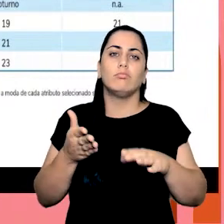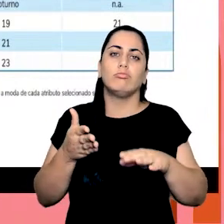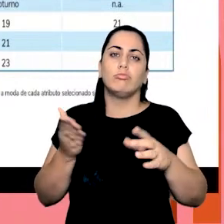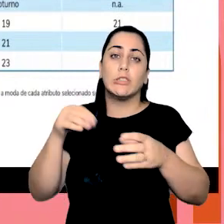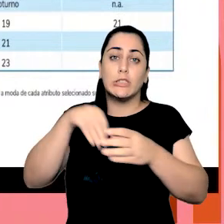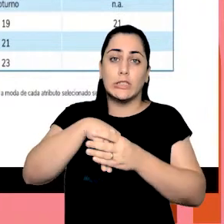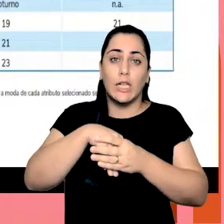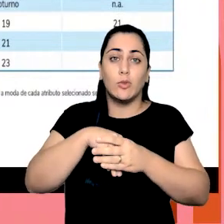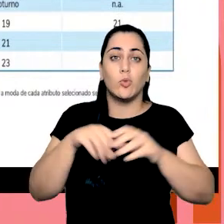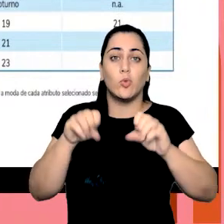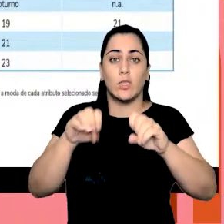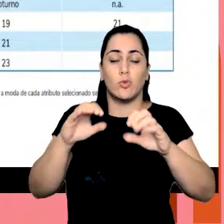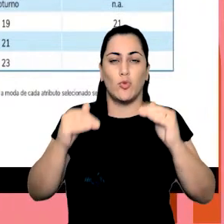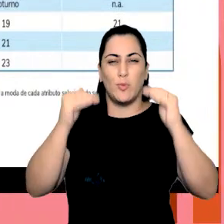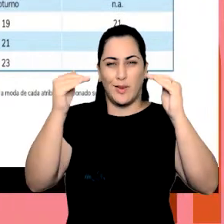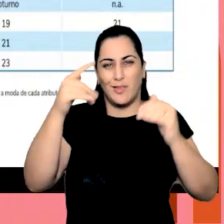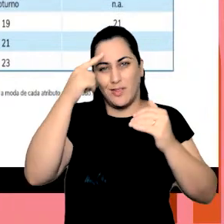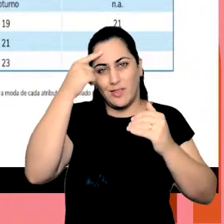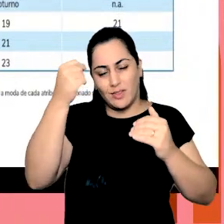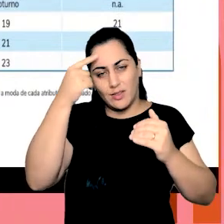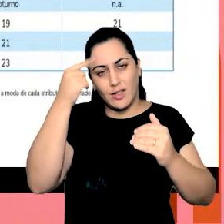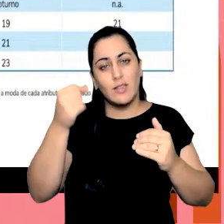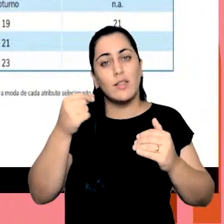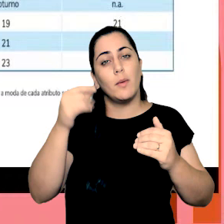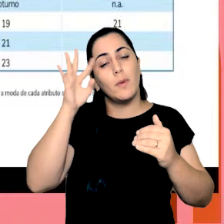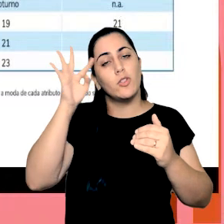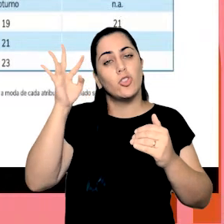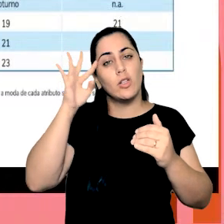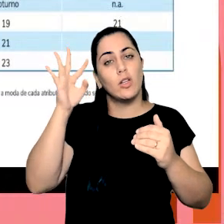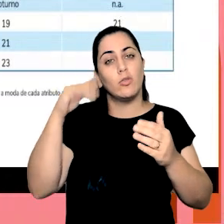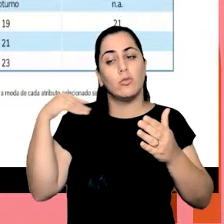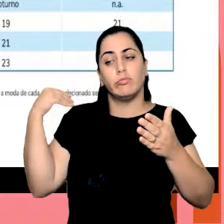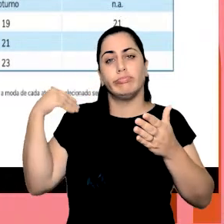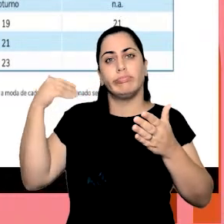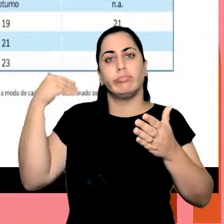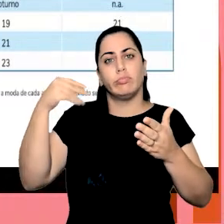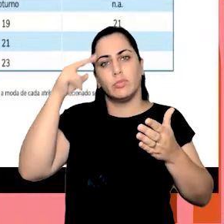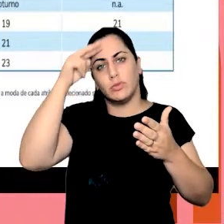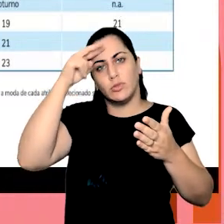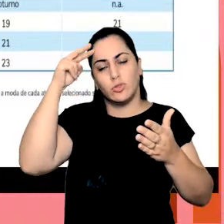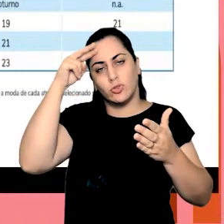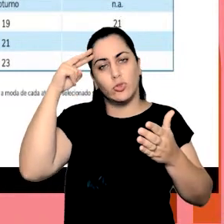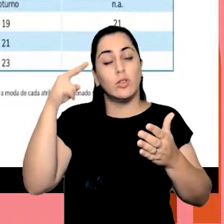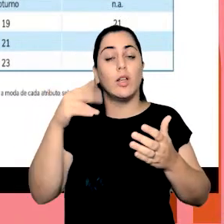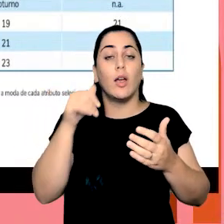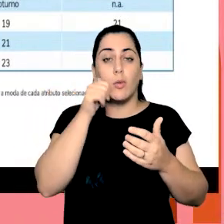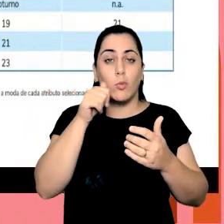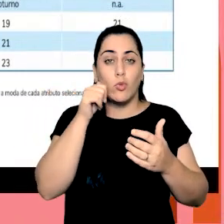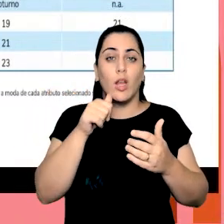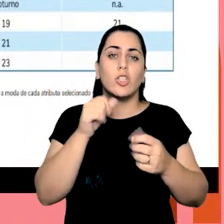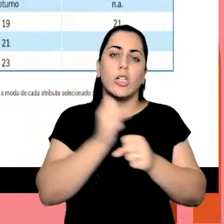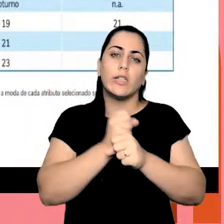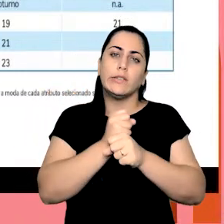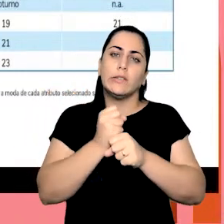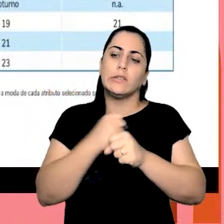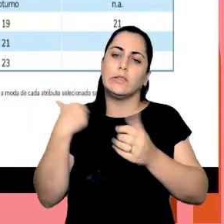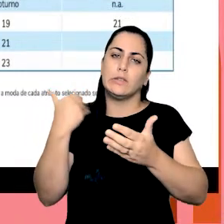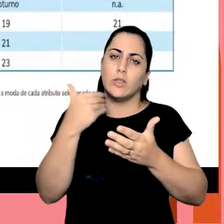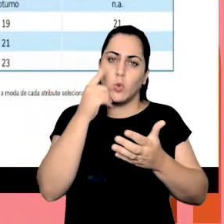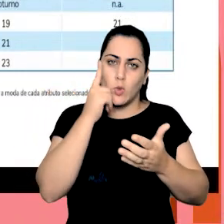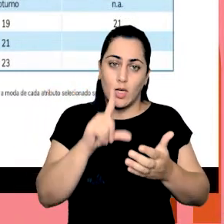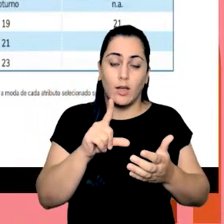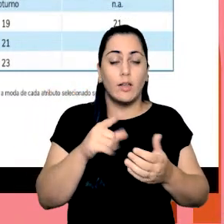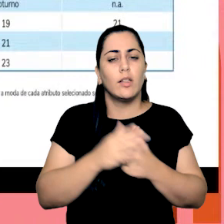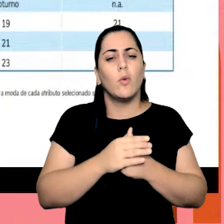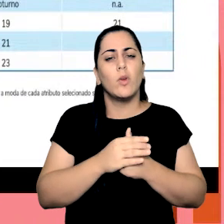isso é muito importante visto do contexto histórico social e de direitos que as mulheres vêm adquirindo nas últimas décadas, né, e